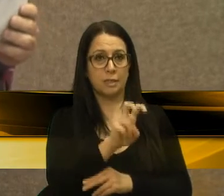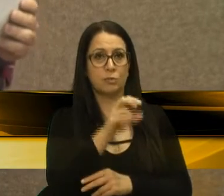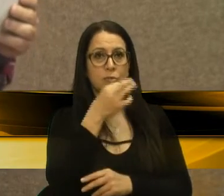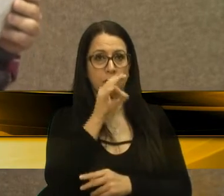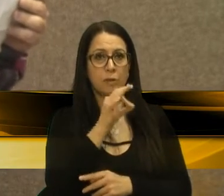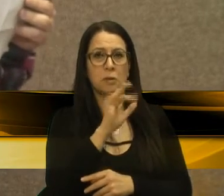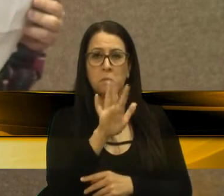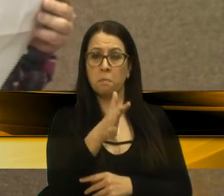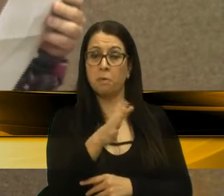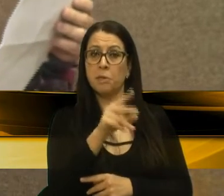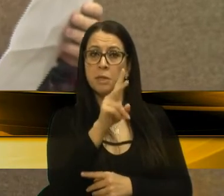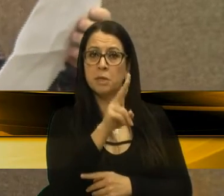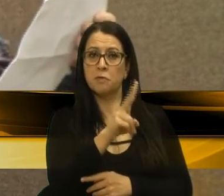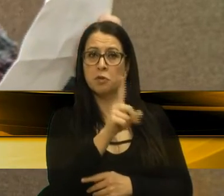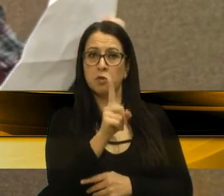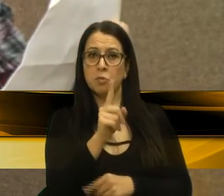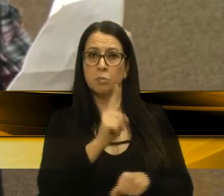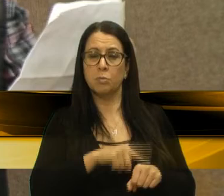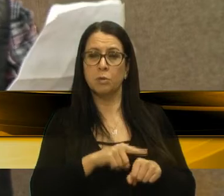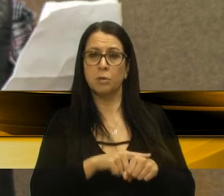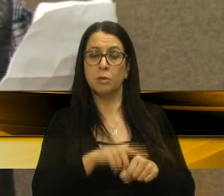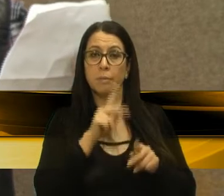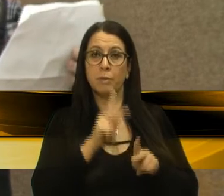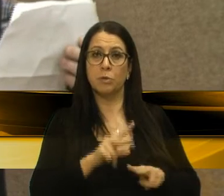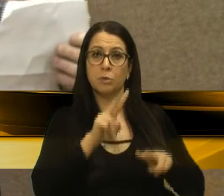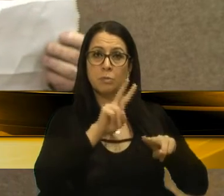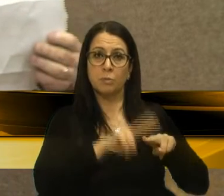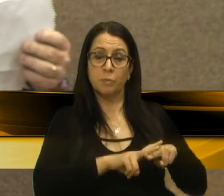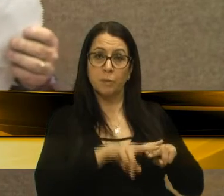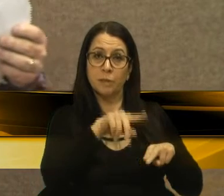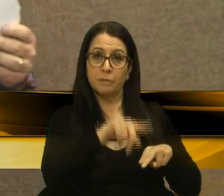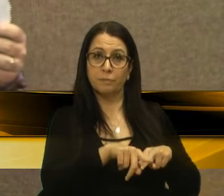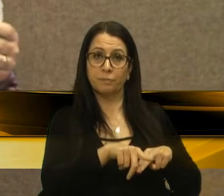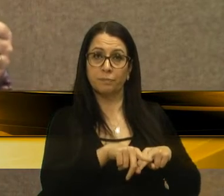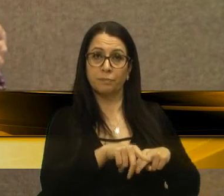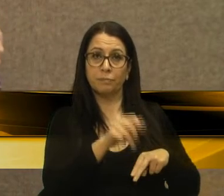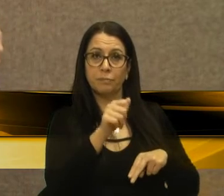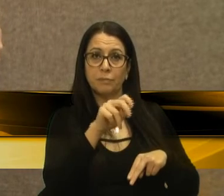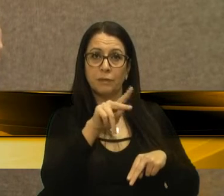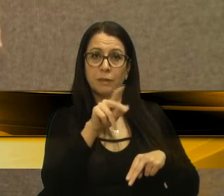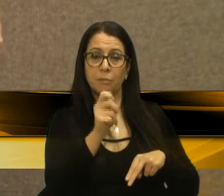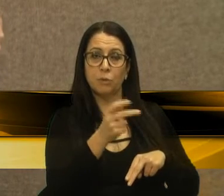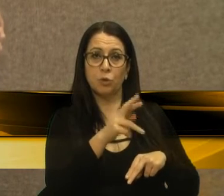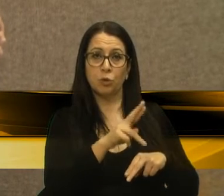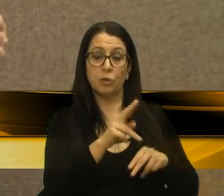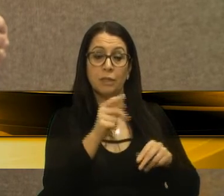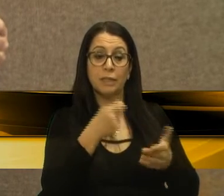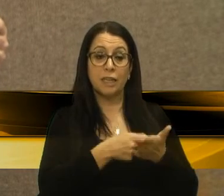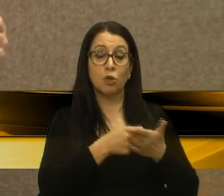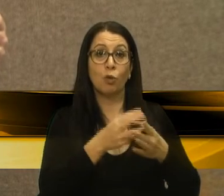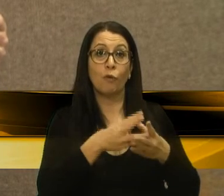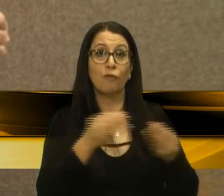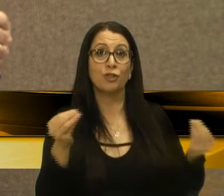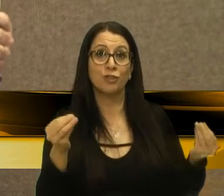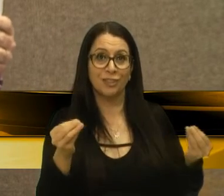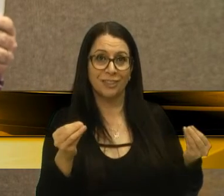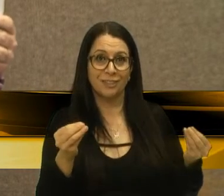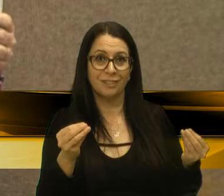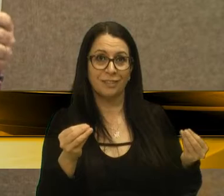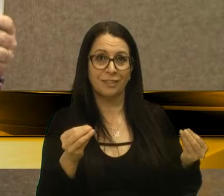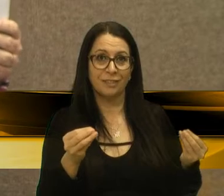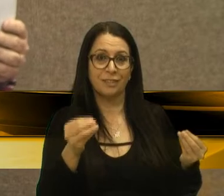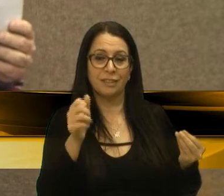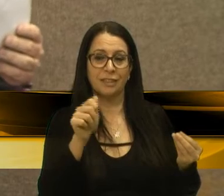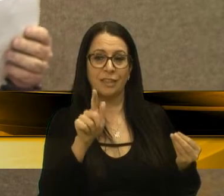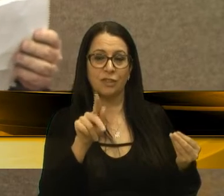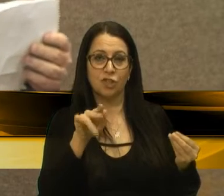Por volta das 21 horas, um detento do presídio estadual do Apanhador tentou fugir dos agentes da